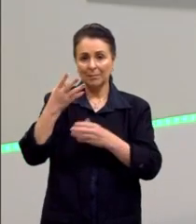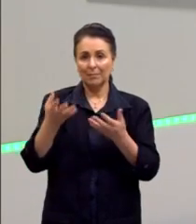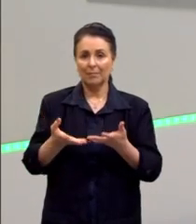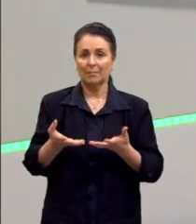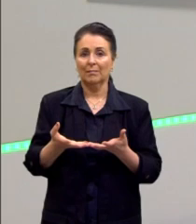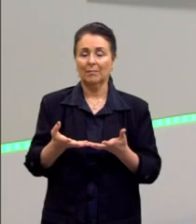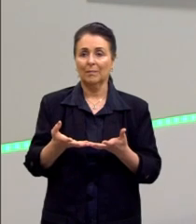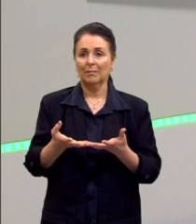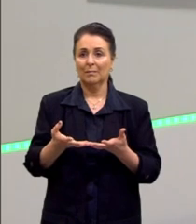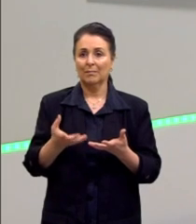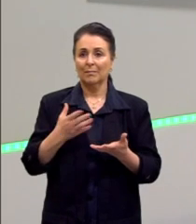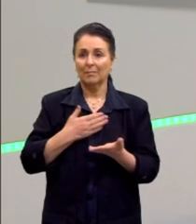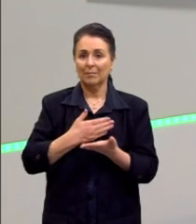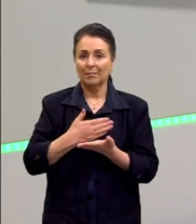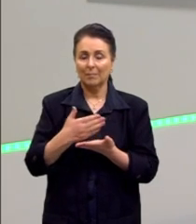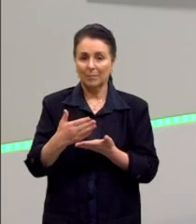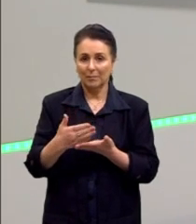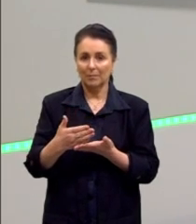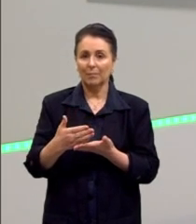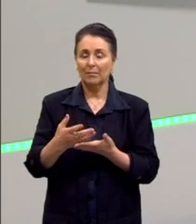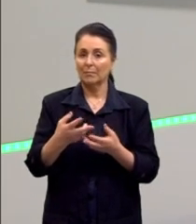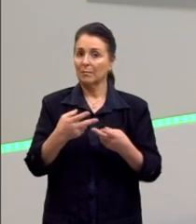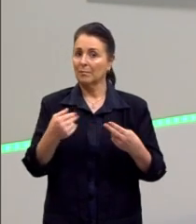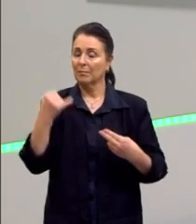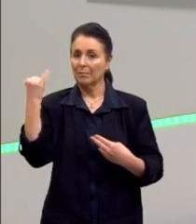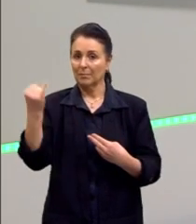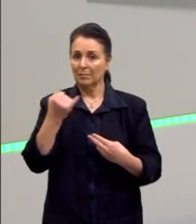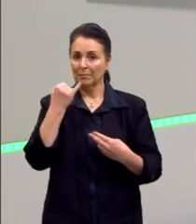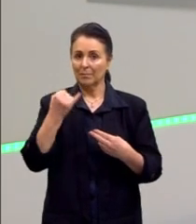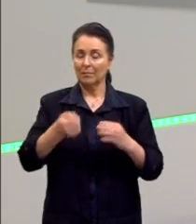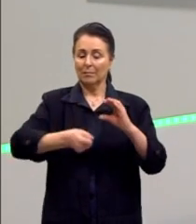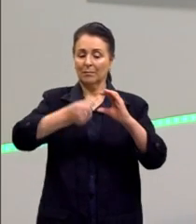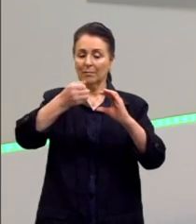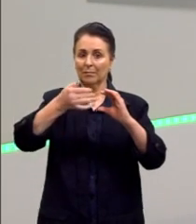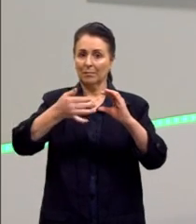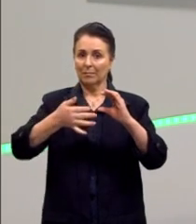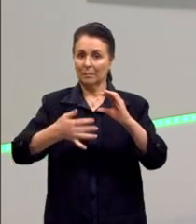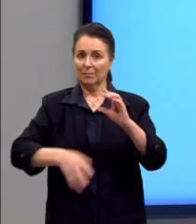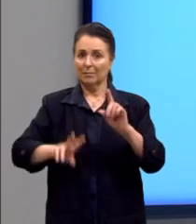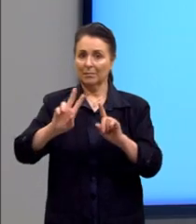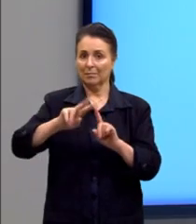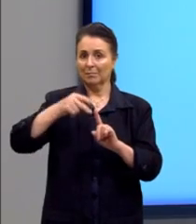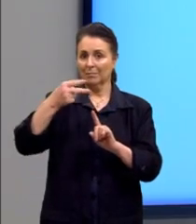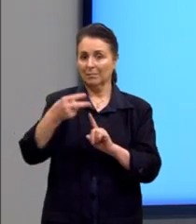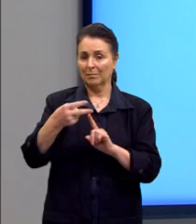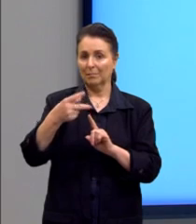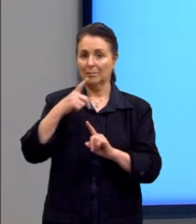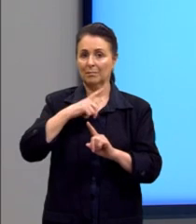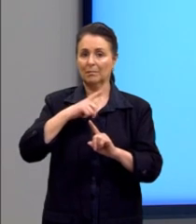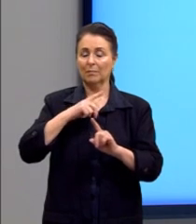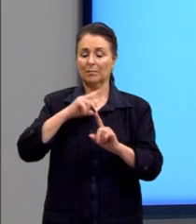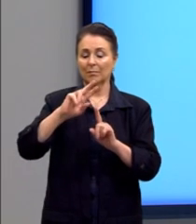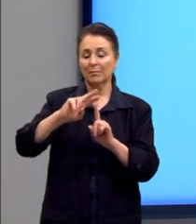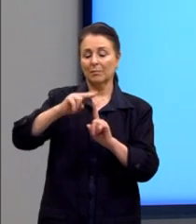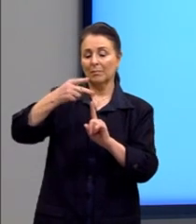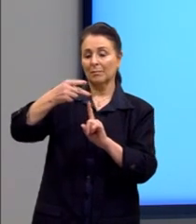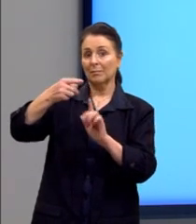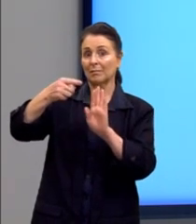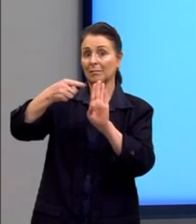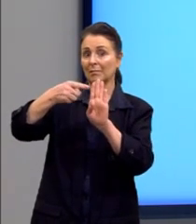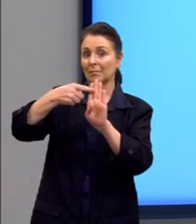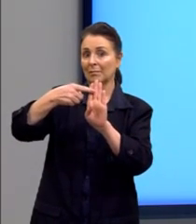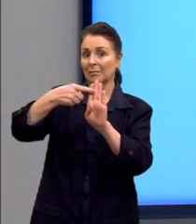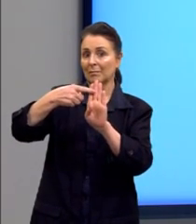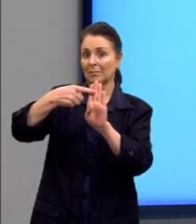Aqui entra uma parte muito importante das propriedades das potências. Nós temos o expoente negativo.